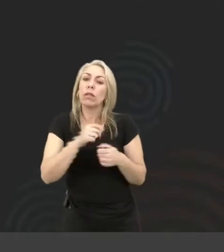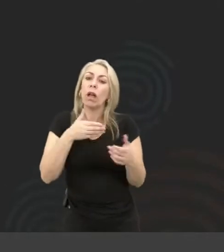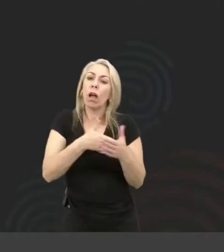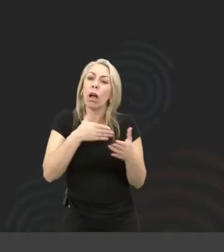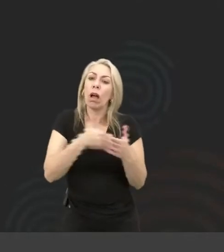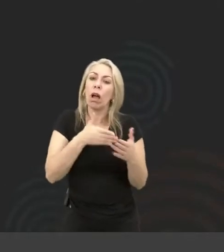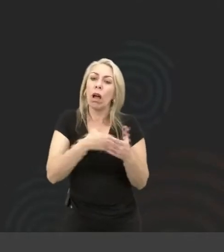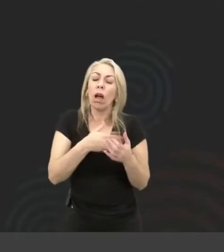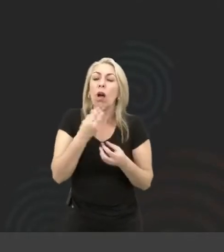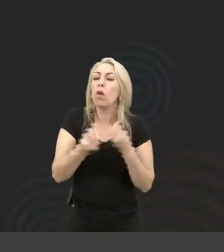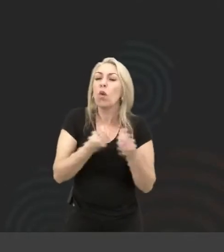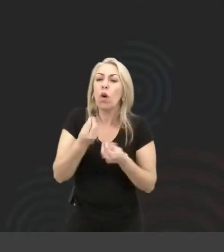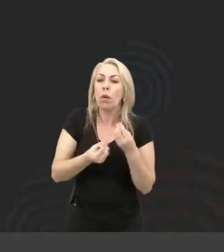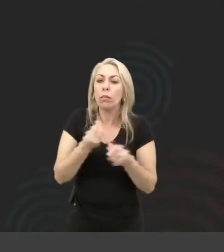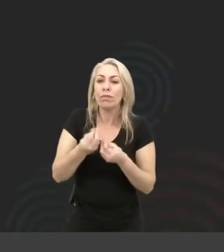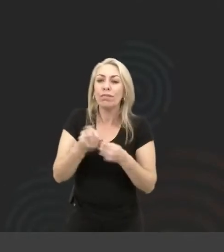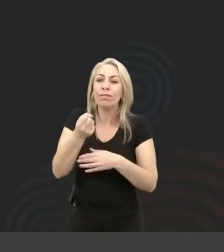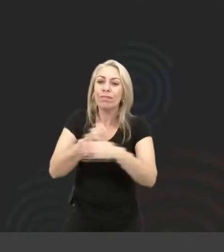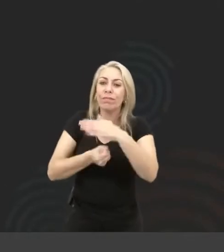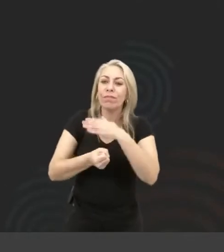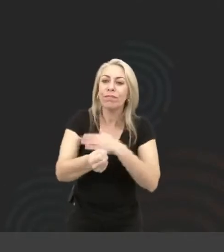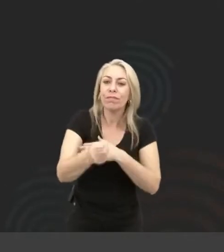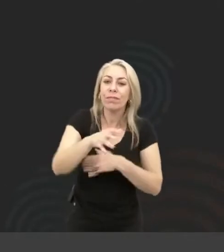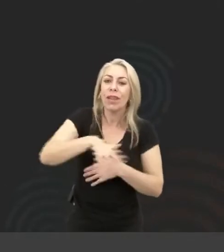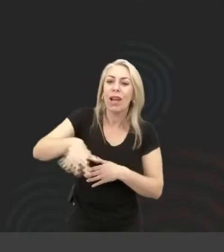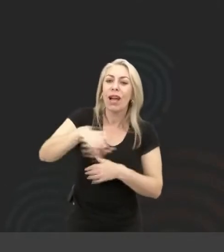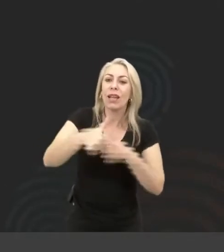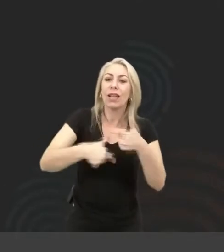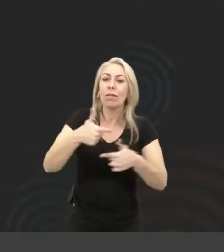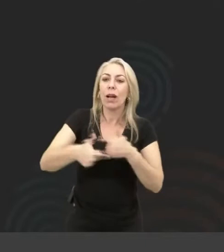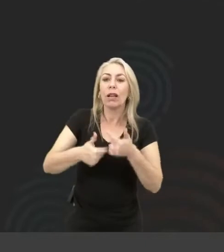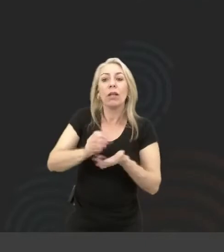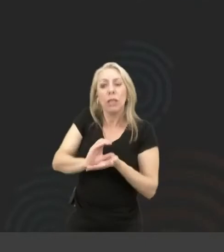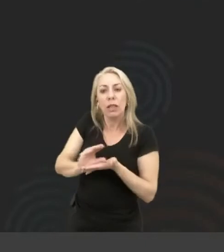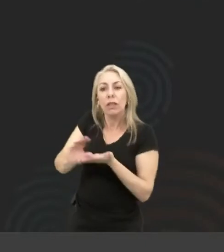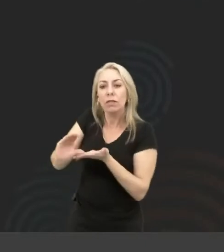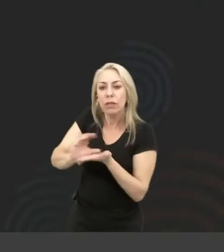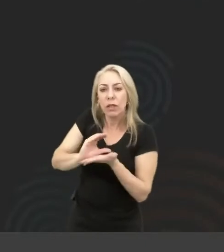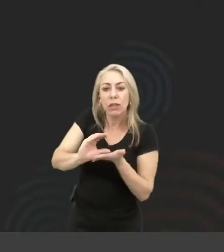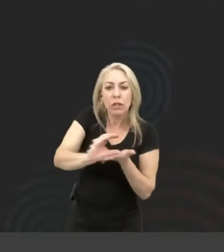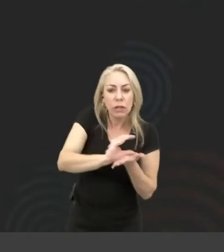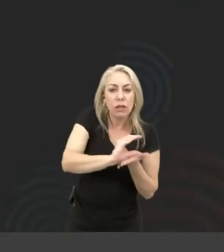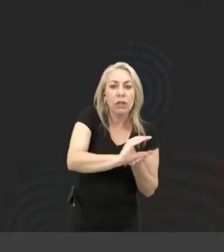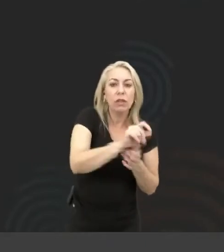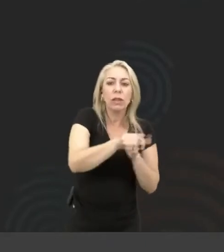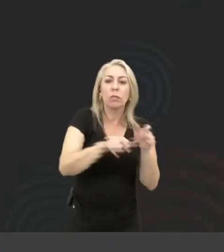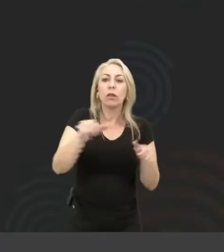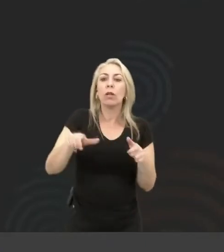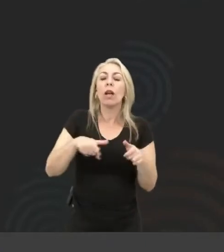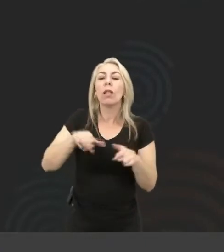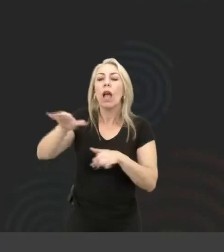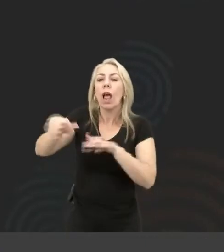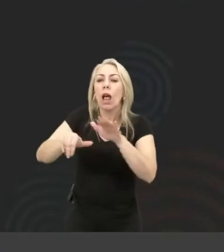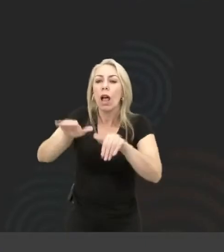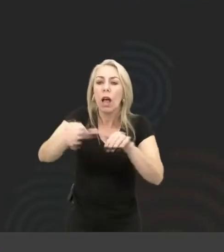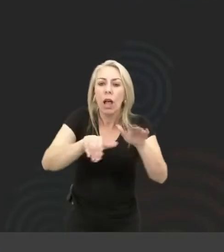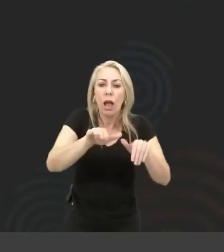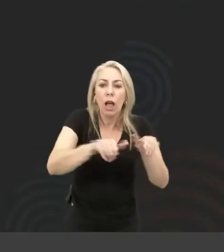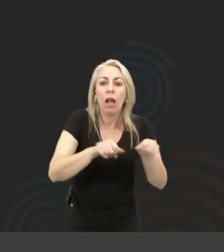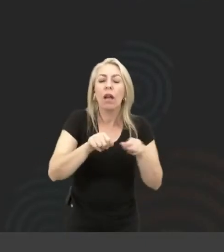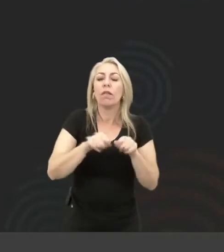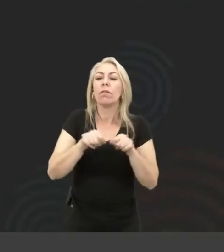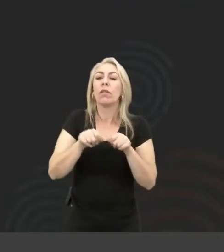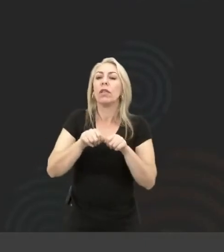de trabalho? Investindo nas pessoas. E daí, tem que catar de pouquinho em pouquinho, fazer programas de